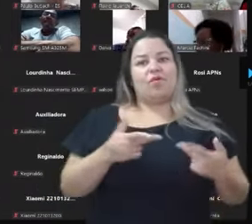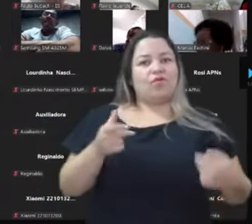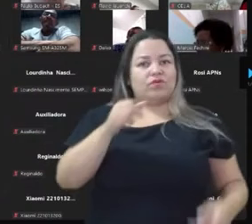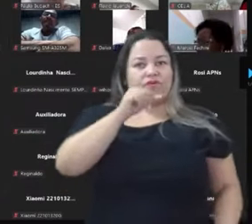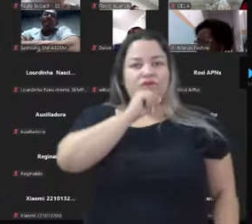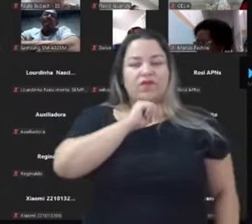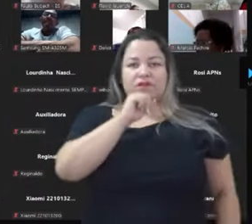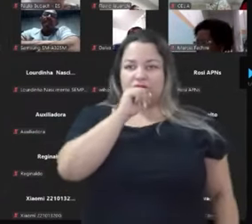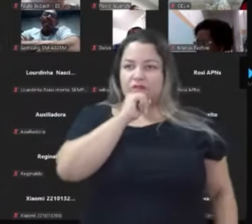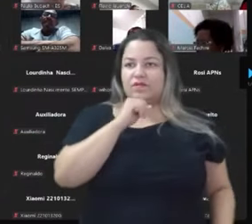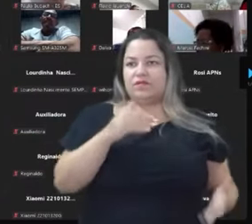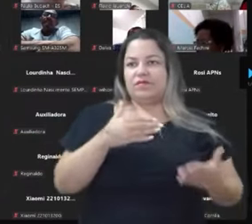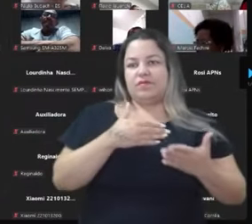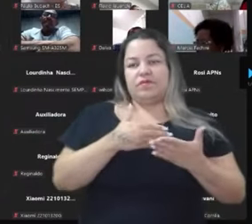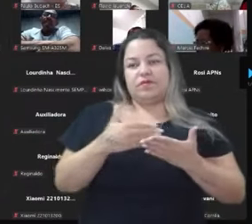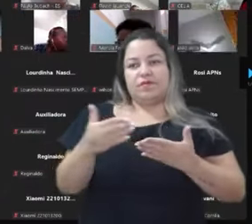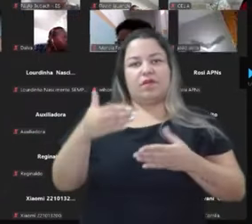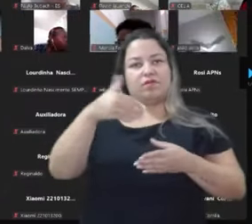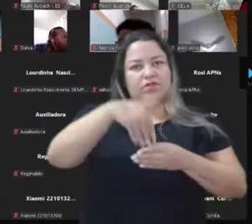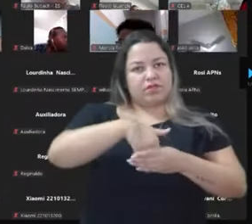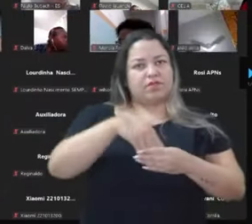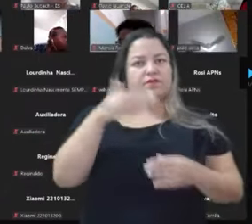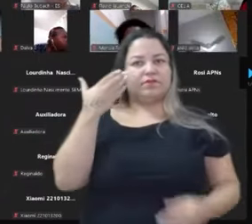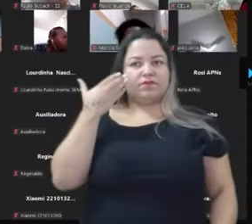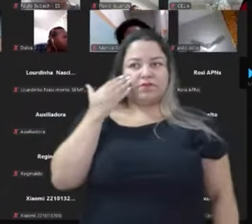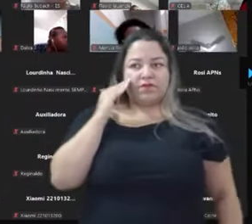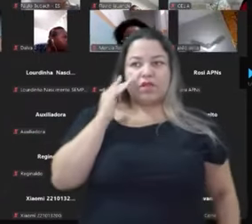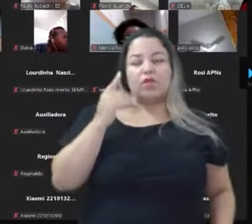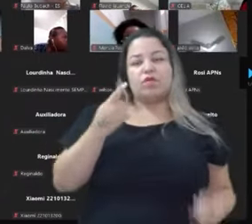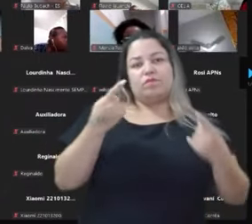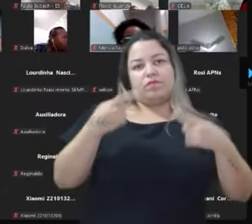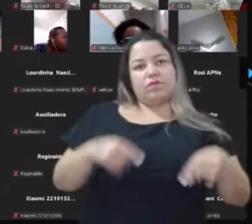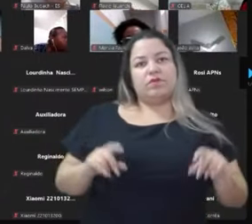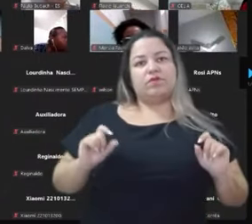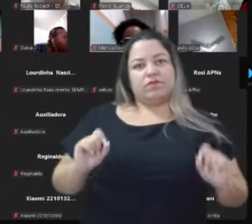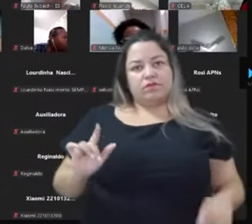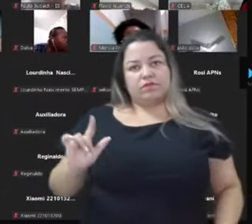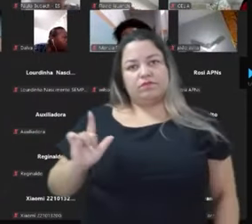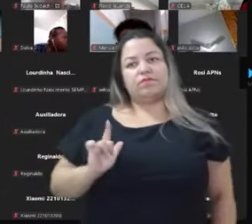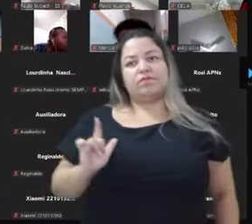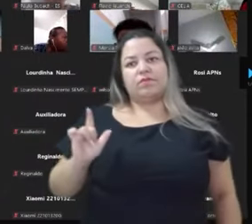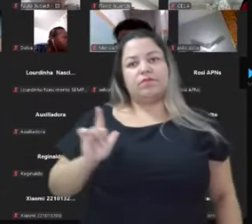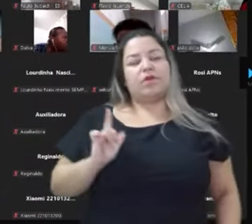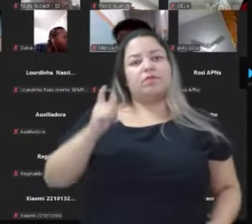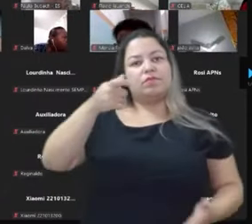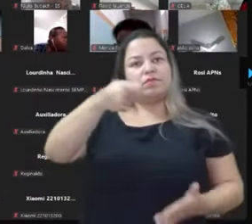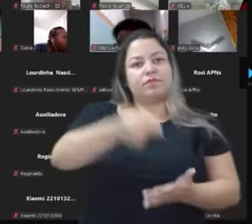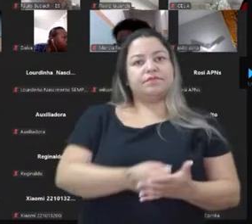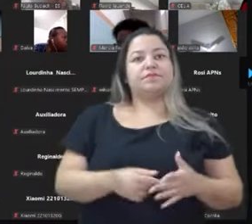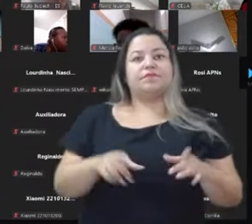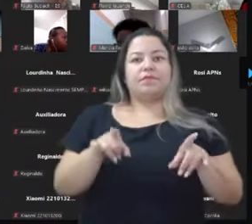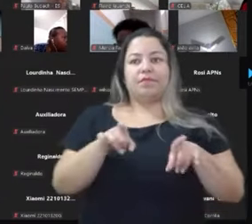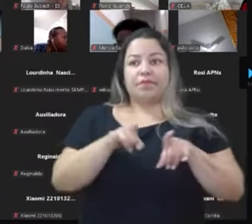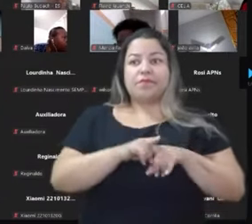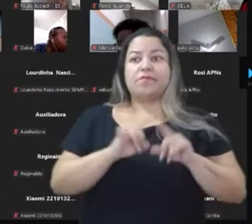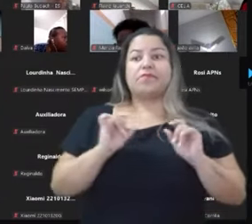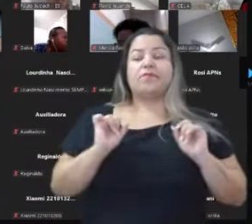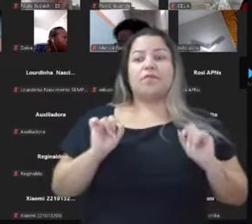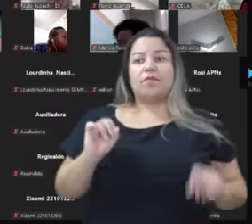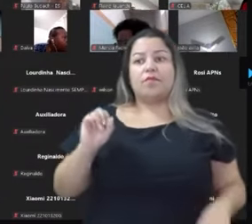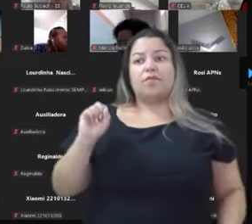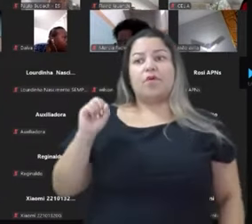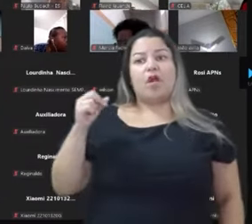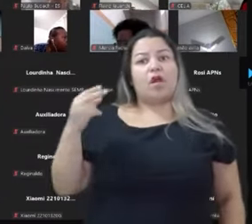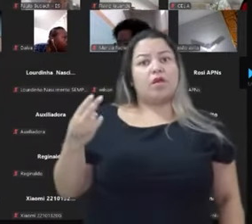criançada começar a votar. Então a gente tem que entender, os políticos, eles têm aí a obrigação de virarem influenciadores ou eles vão ser